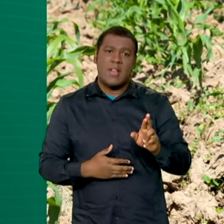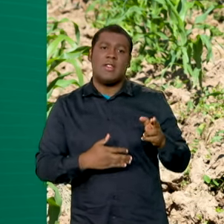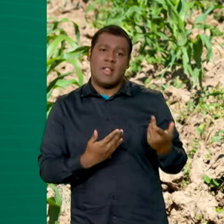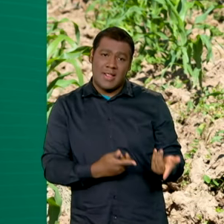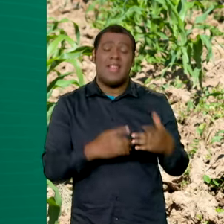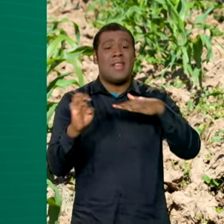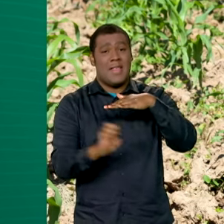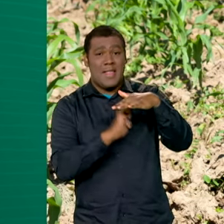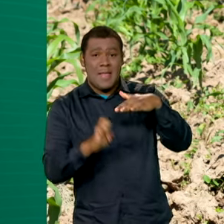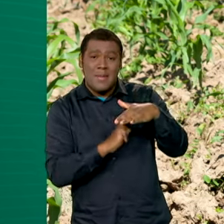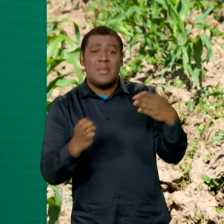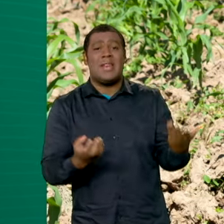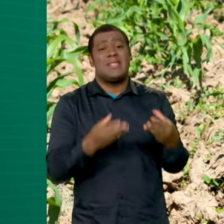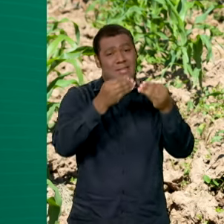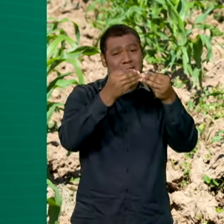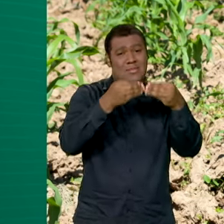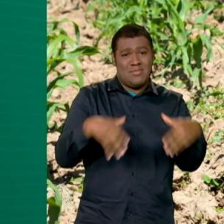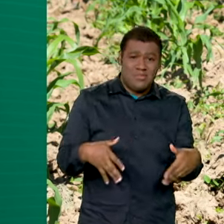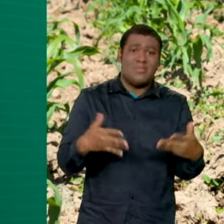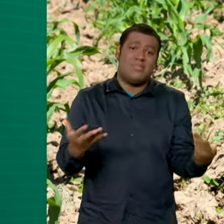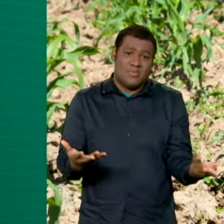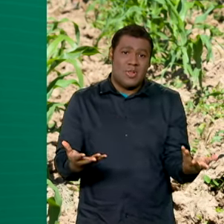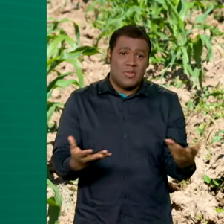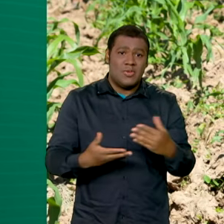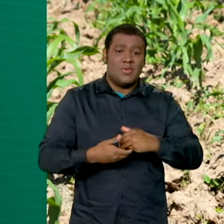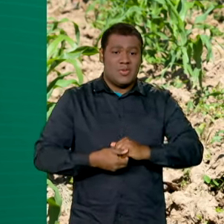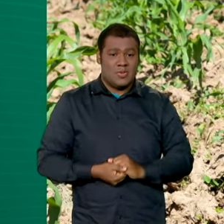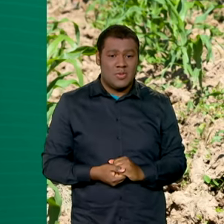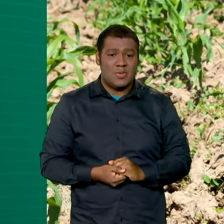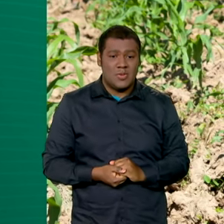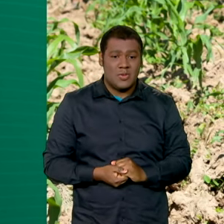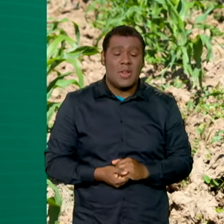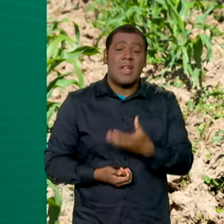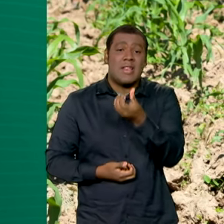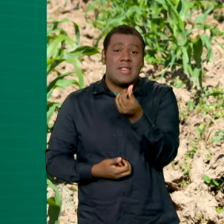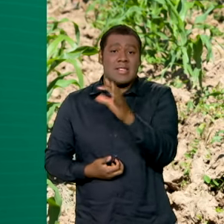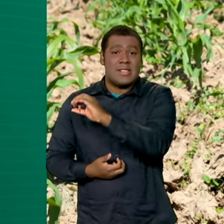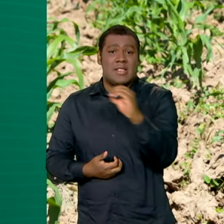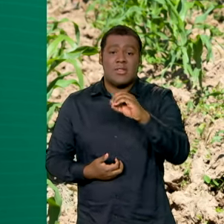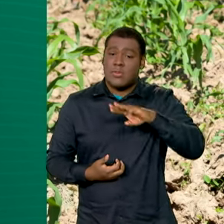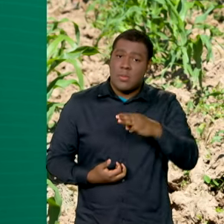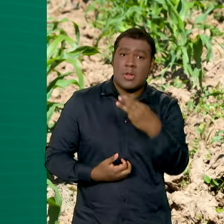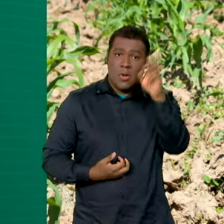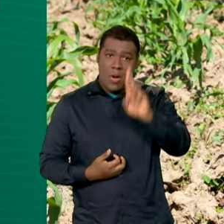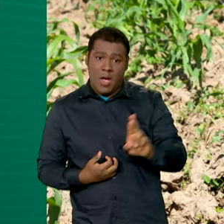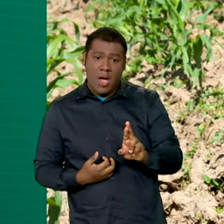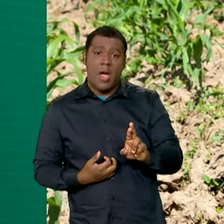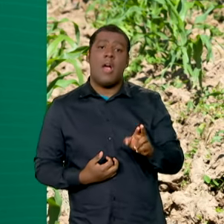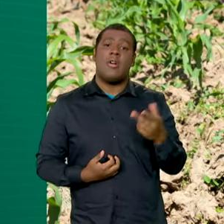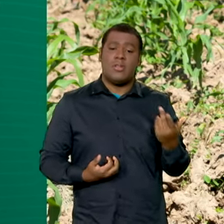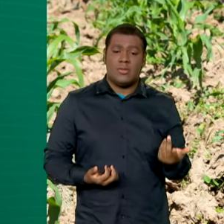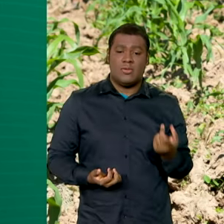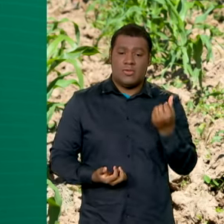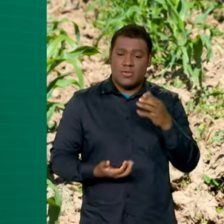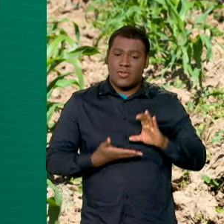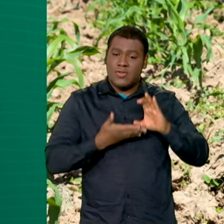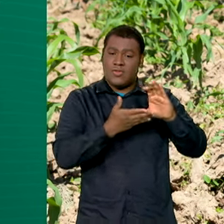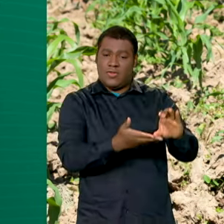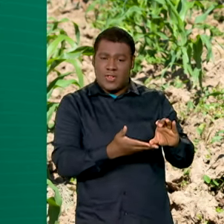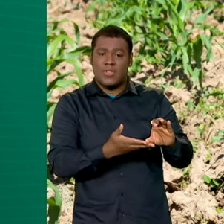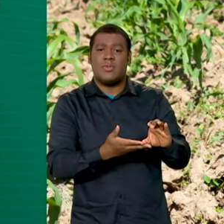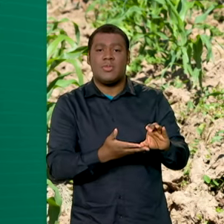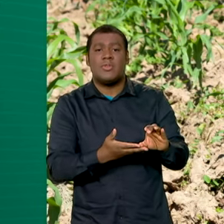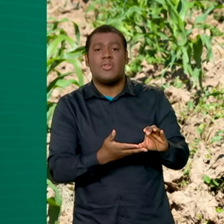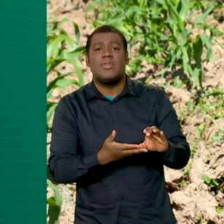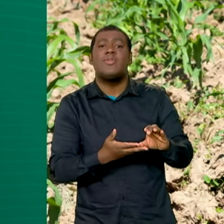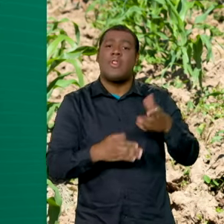impactados por calamidade pública. 600 milhões de reais no Fundo Garantidor de Operações para garantia de